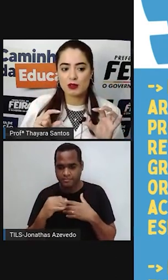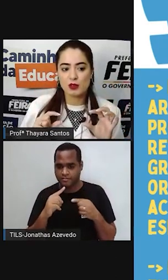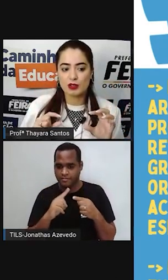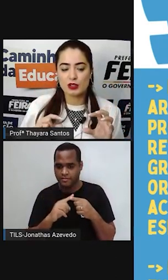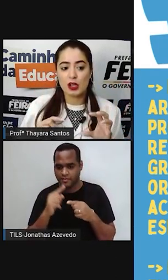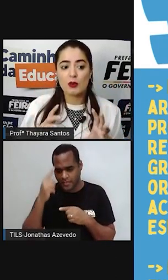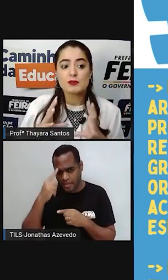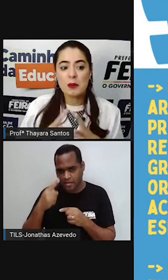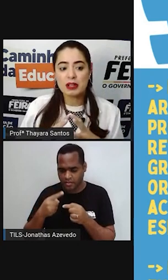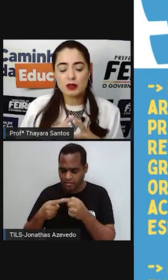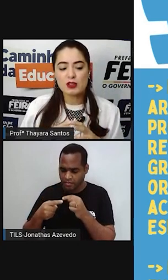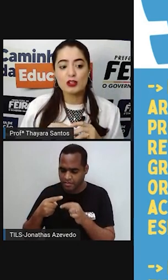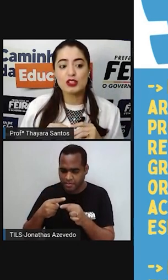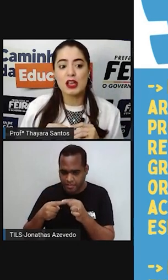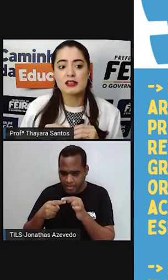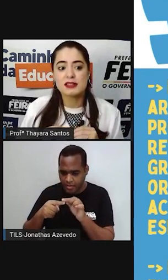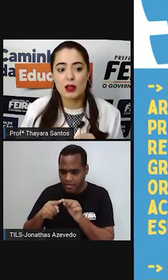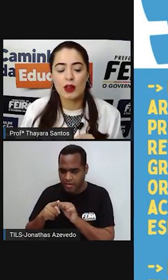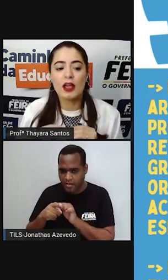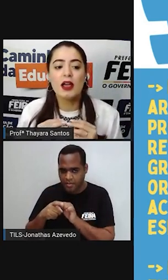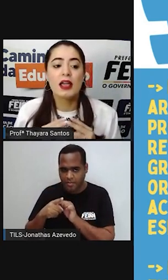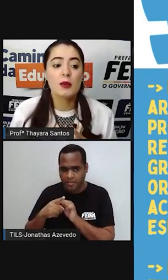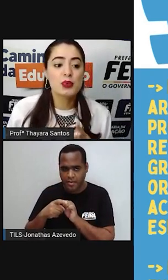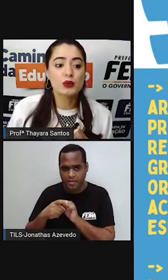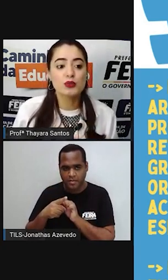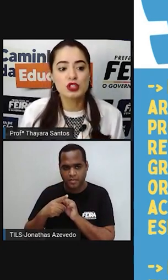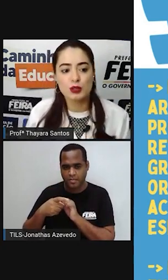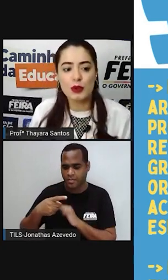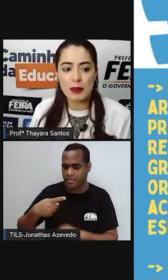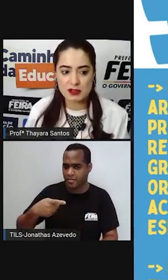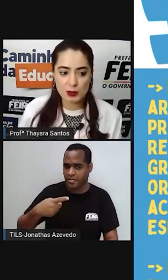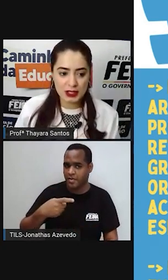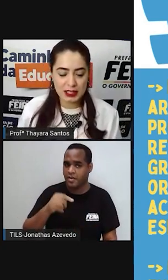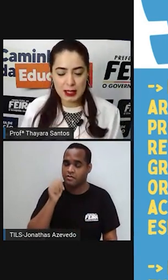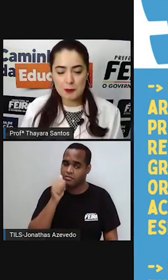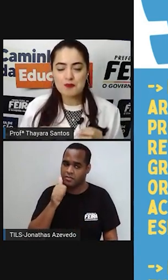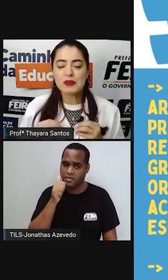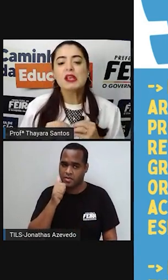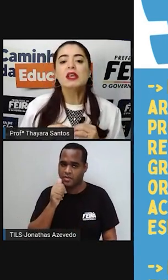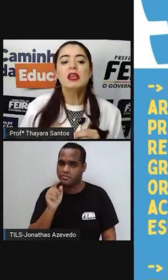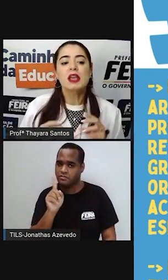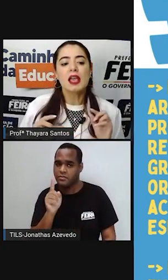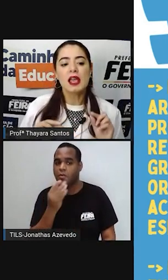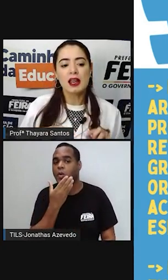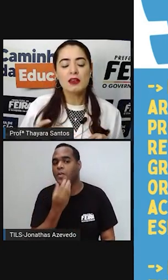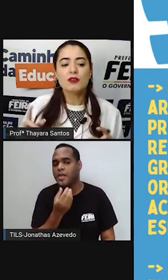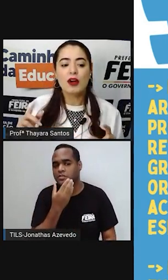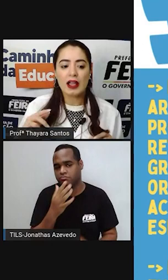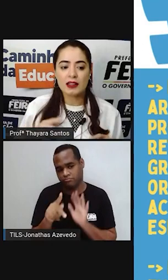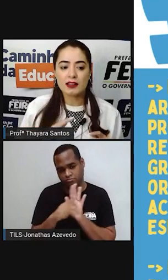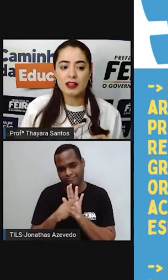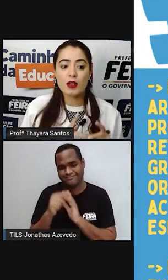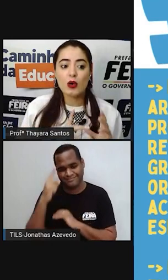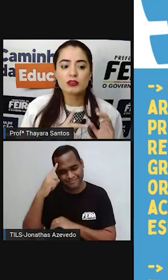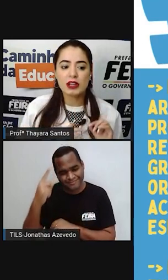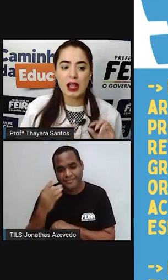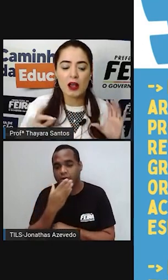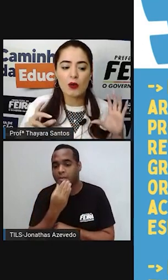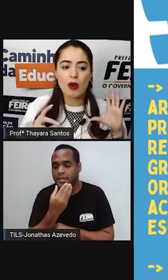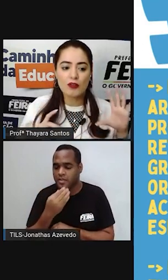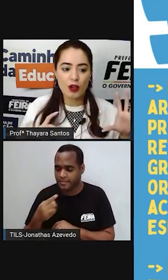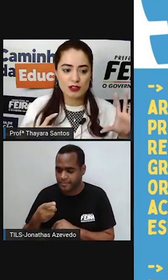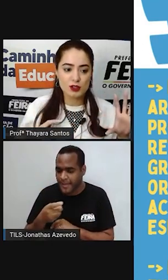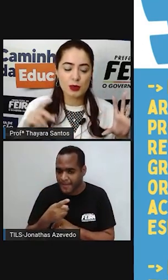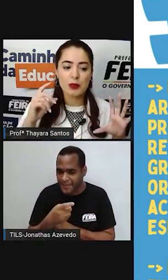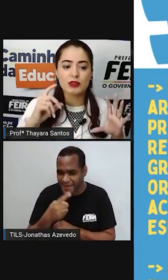espermatozoide. O espermatozoide é a célula reprodutiva masculina. E ele vai encontrar